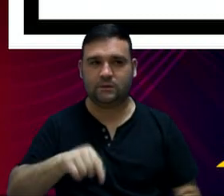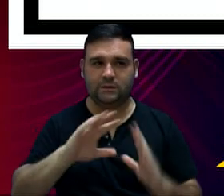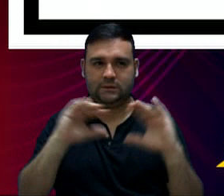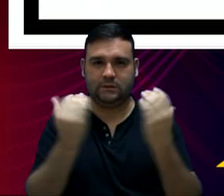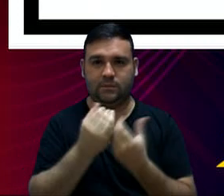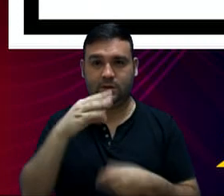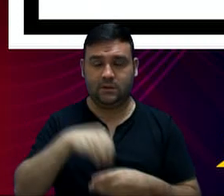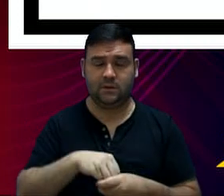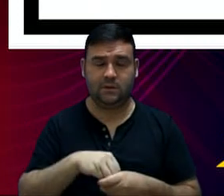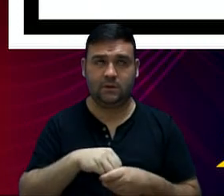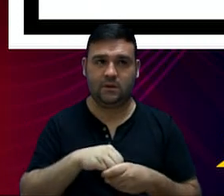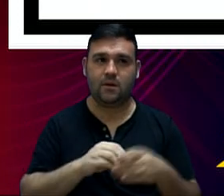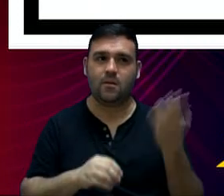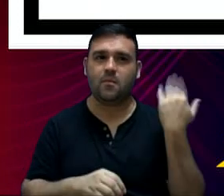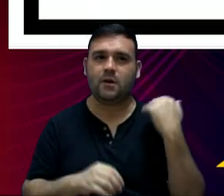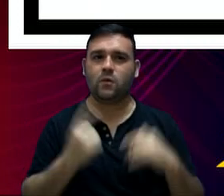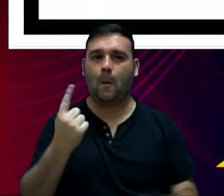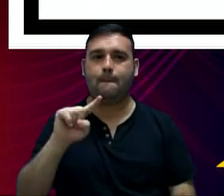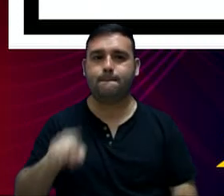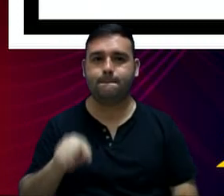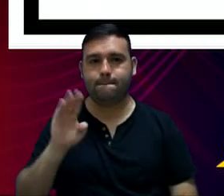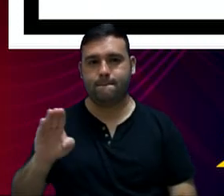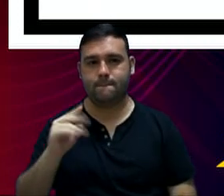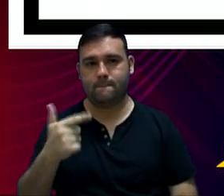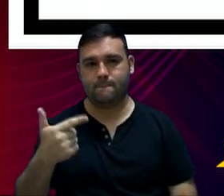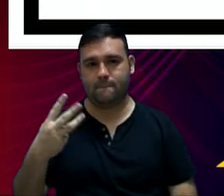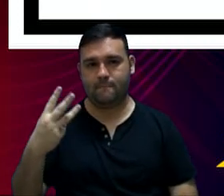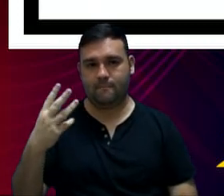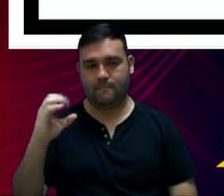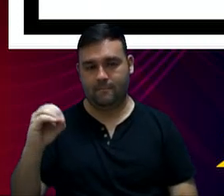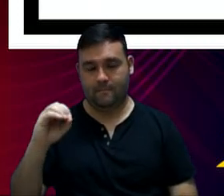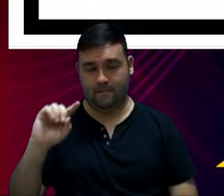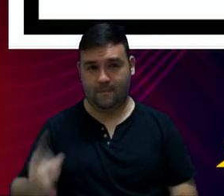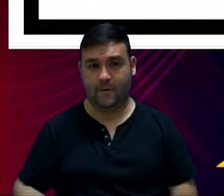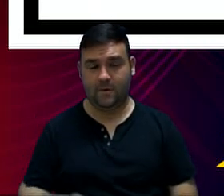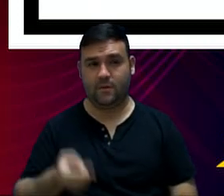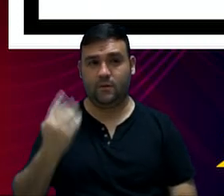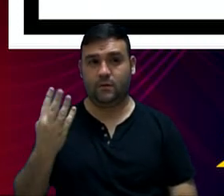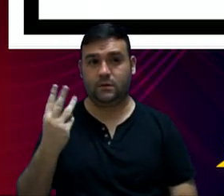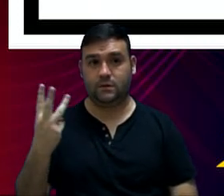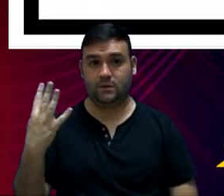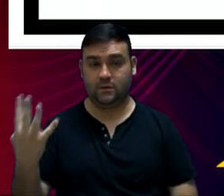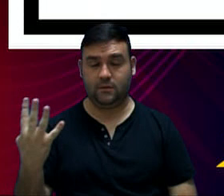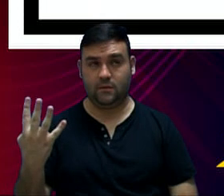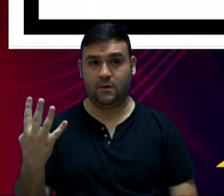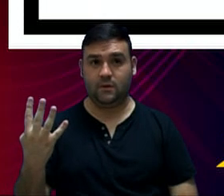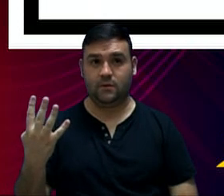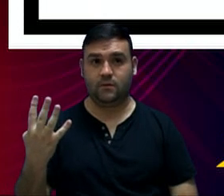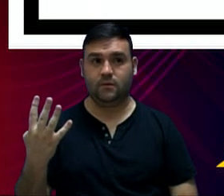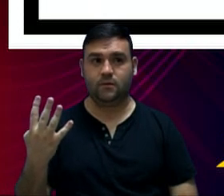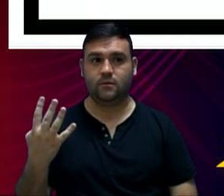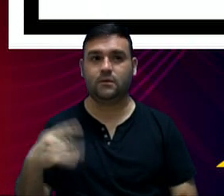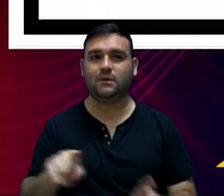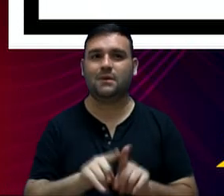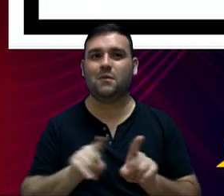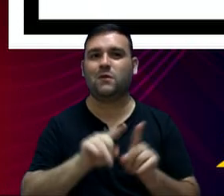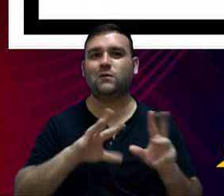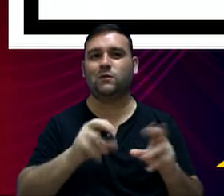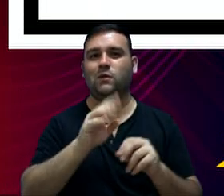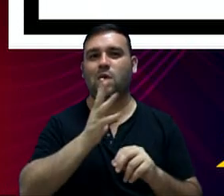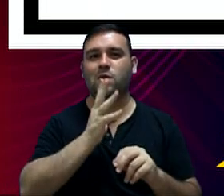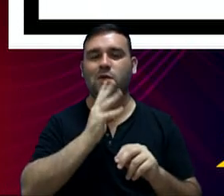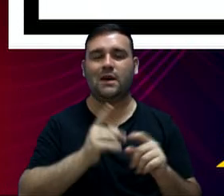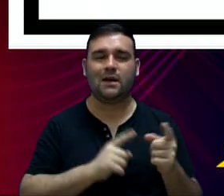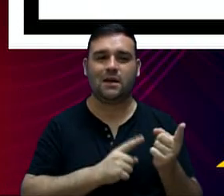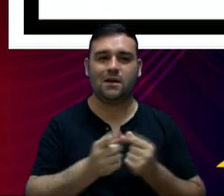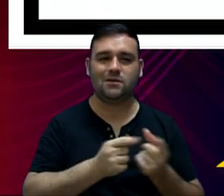na planilha anterior, de R$,231,434,00, e a famosa receita